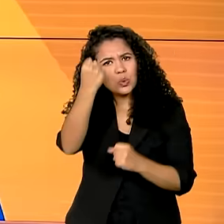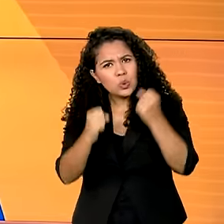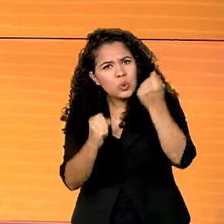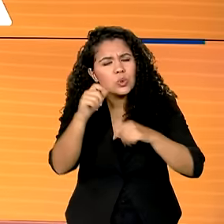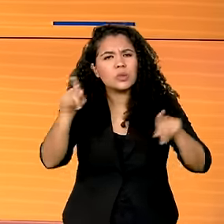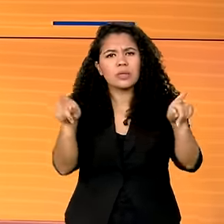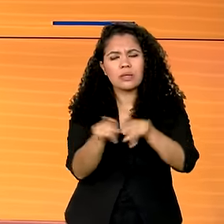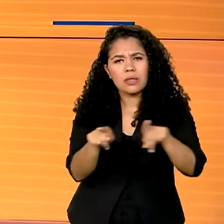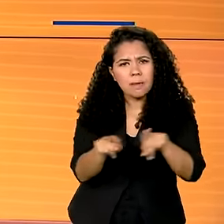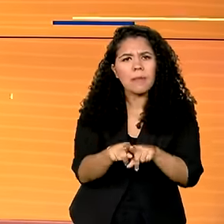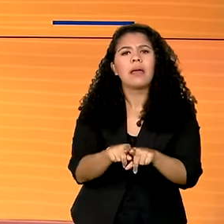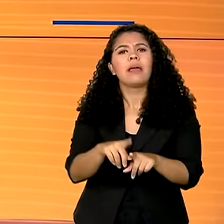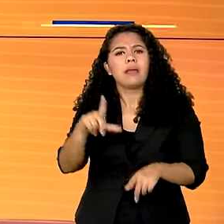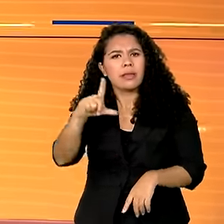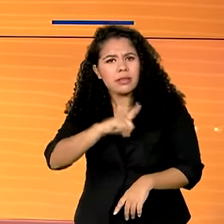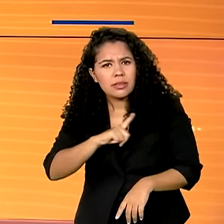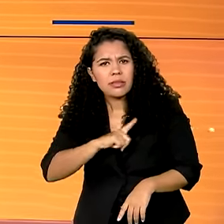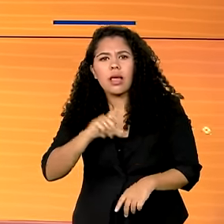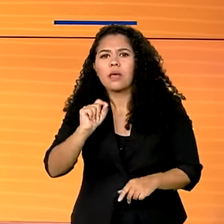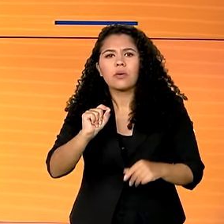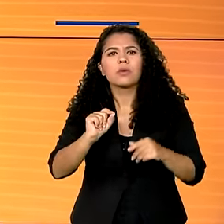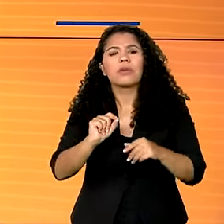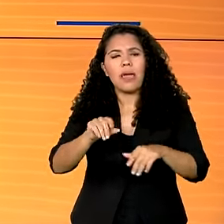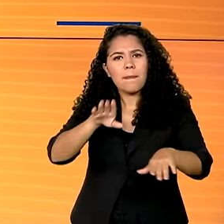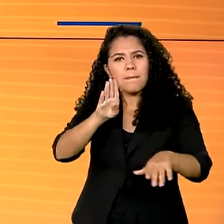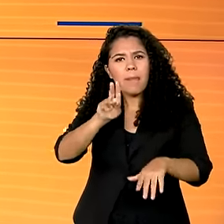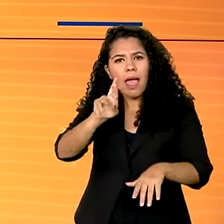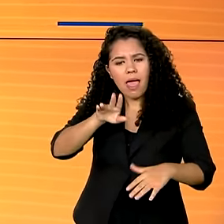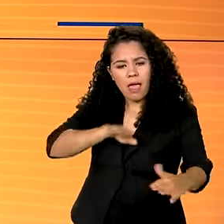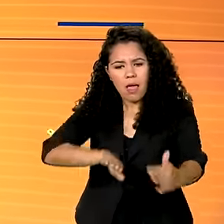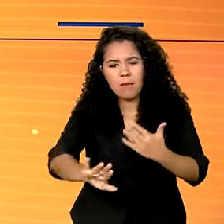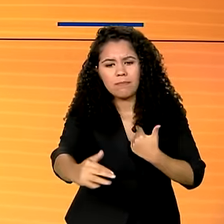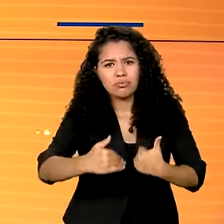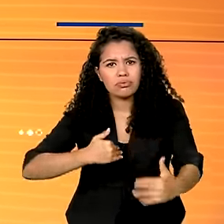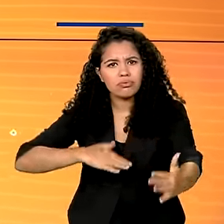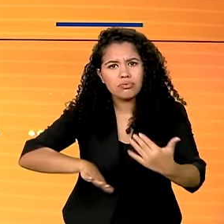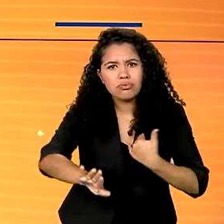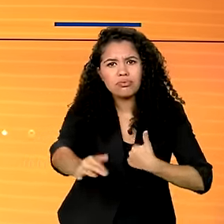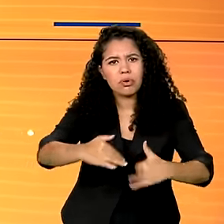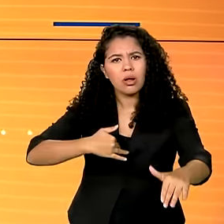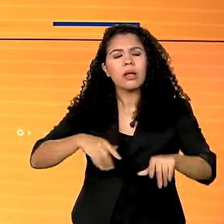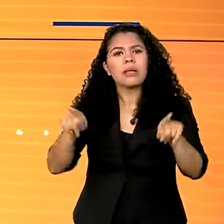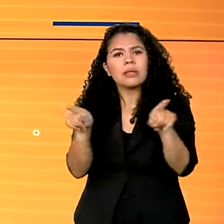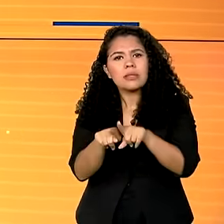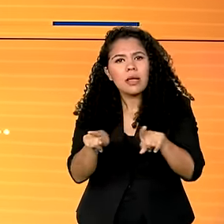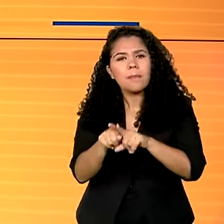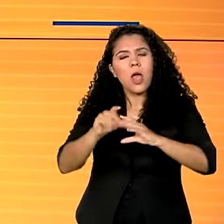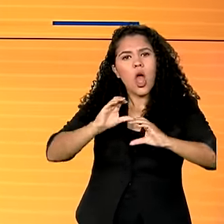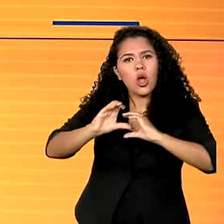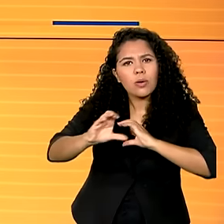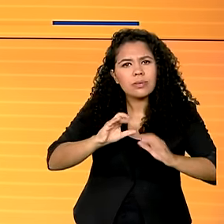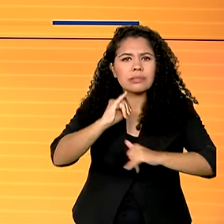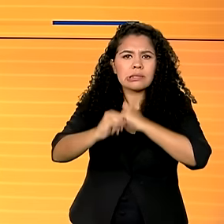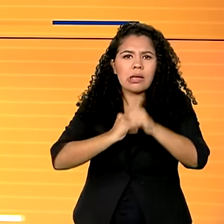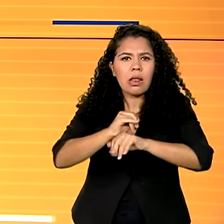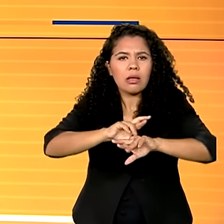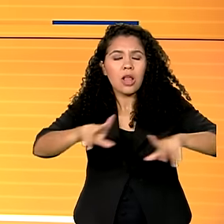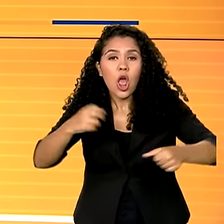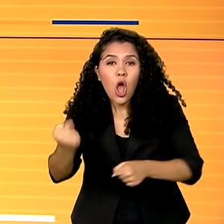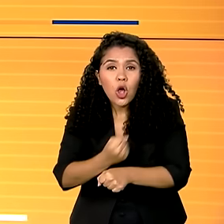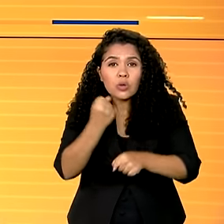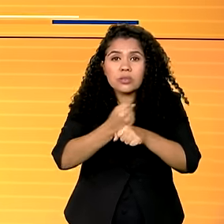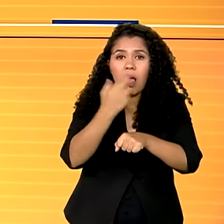agricultores. Tem ainda a abertura de estradas, a recuperação dos serviços de comunicação e a reconstrução de casas.